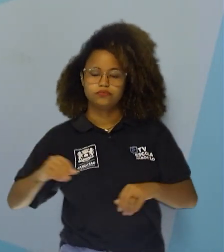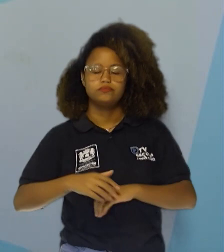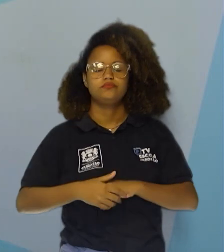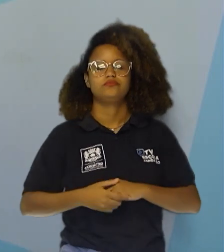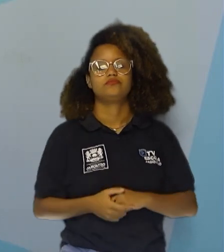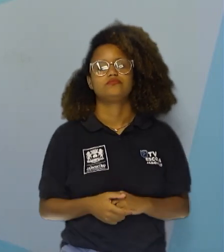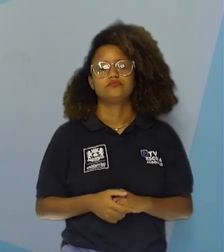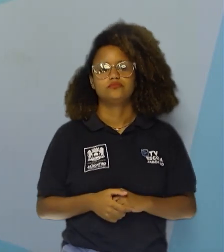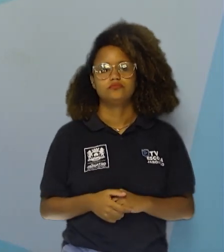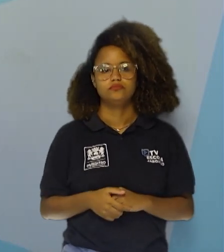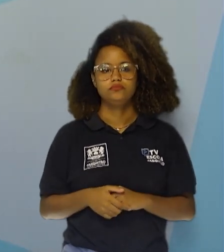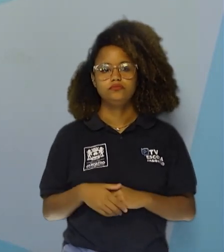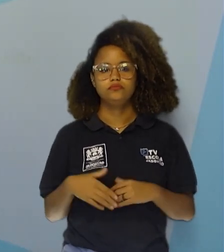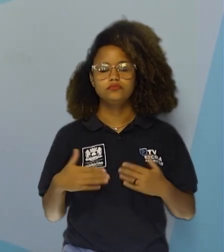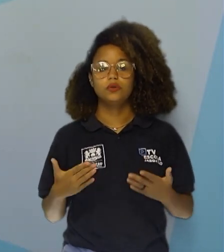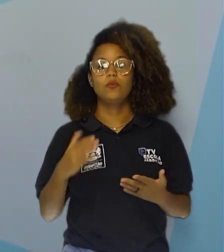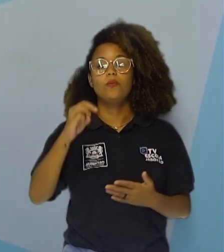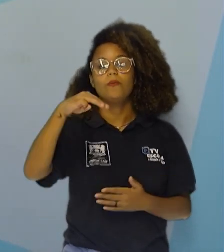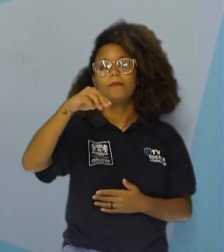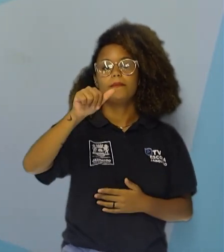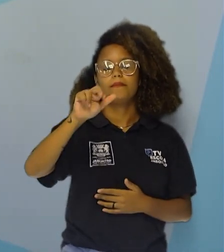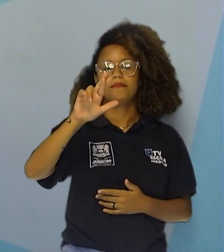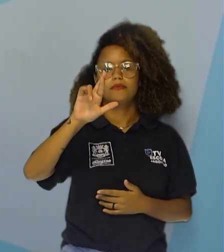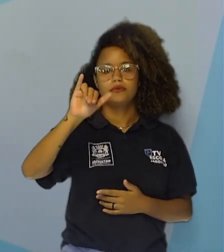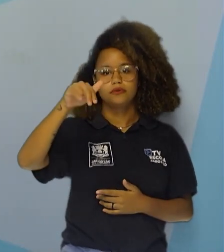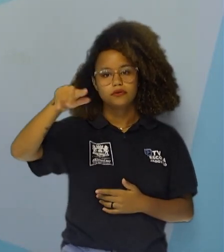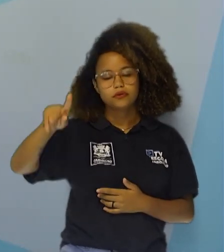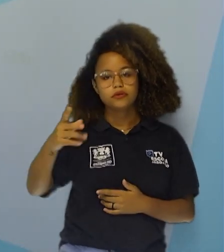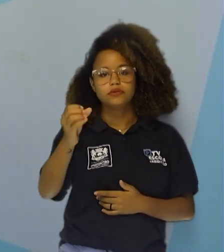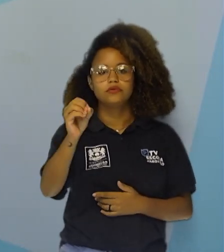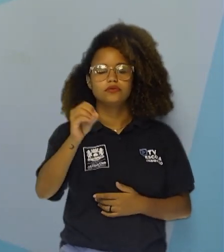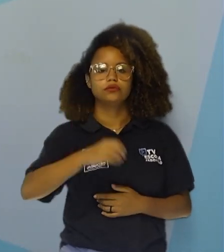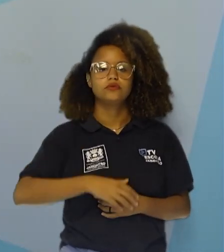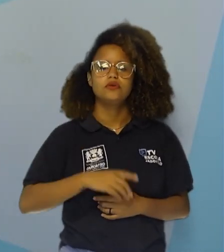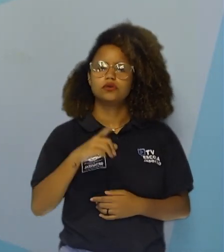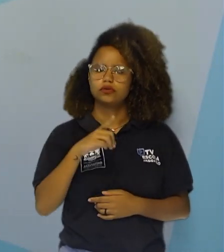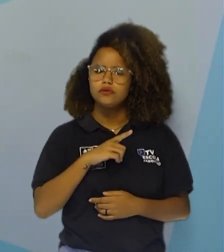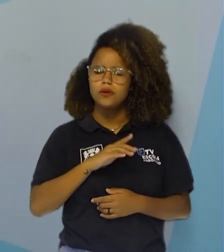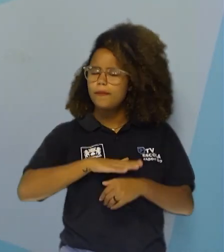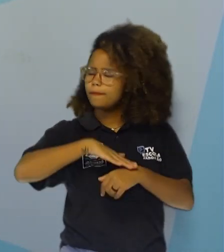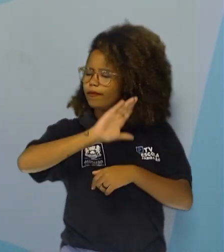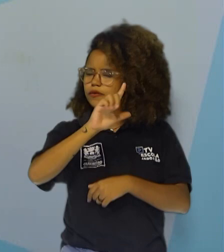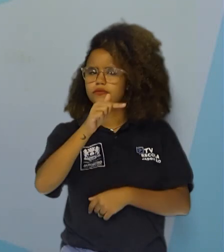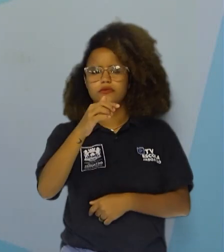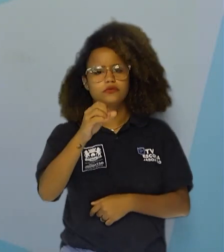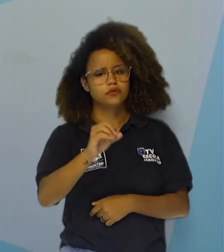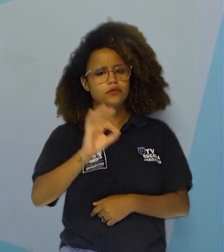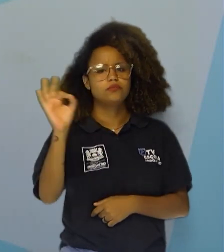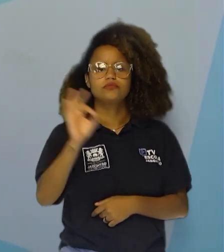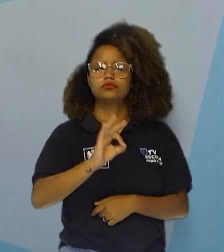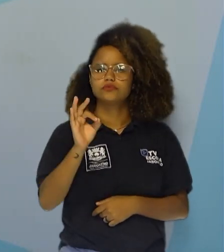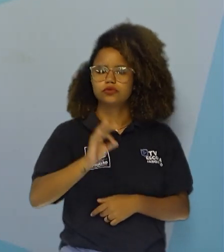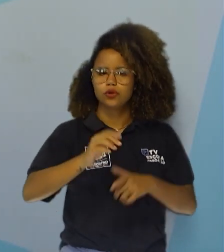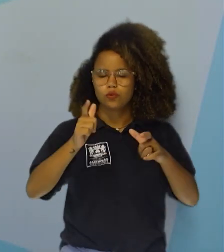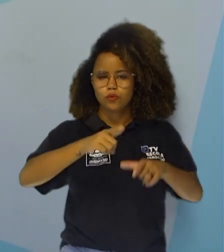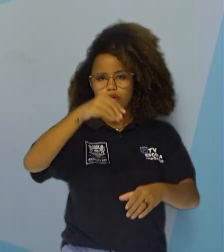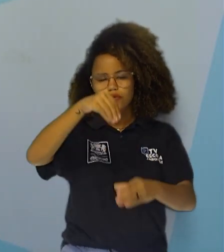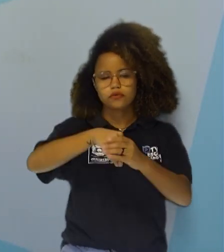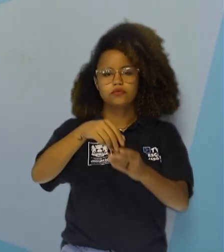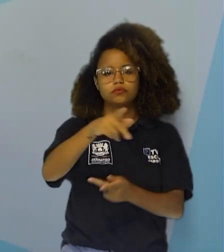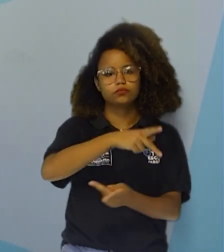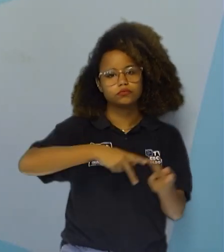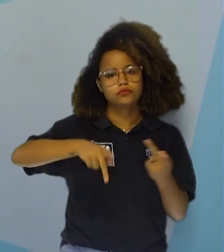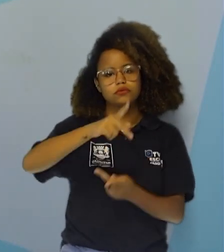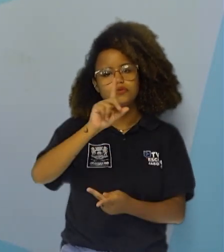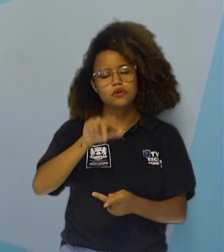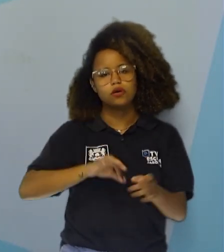O ecossistema marinho, ele ocupa mais de 70% da área do planeta e é formado por